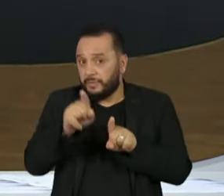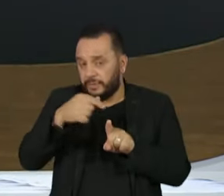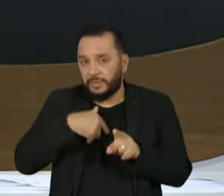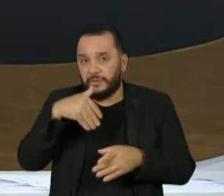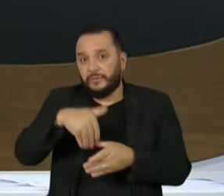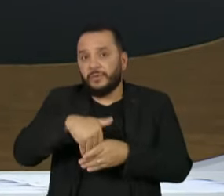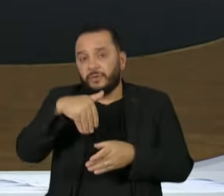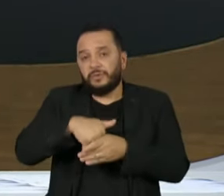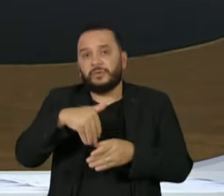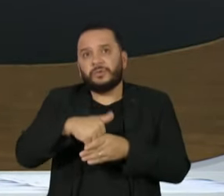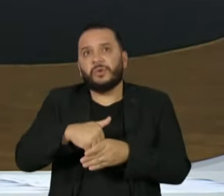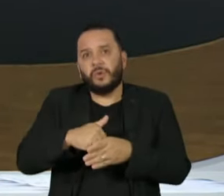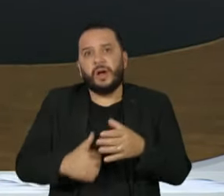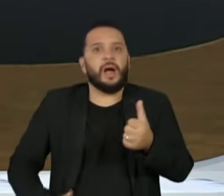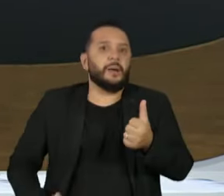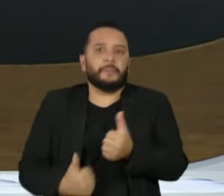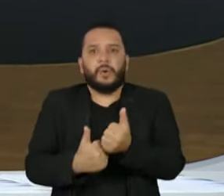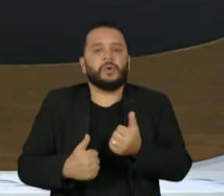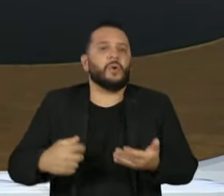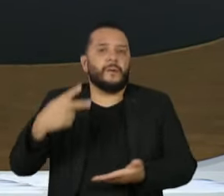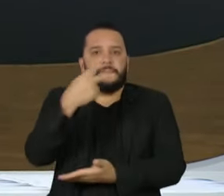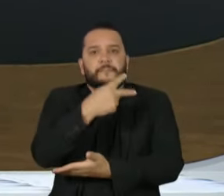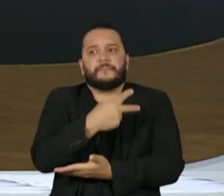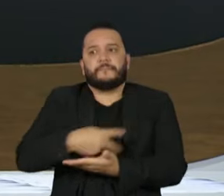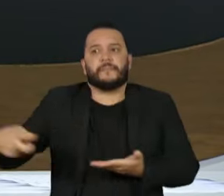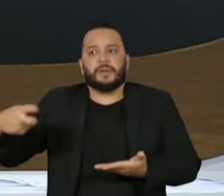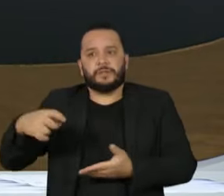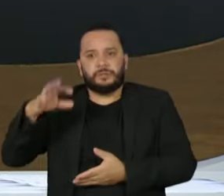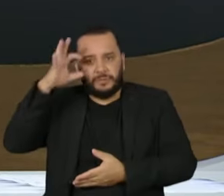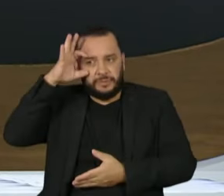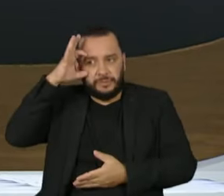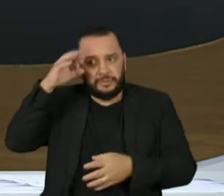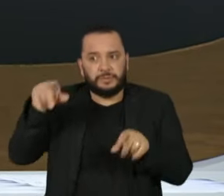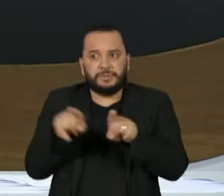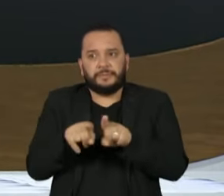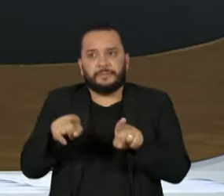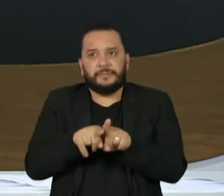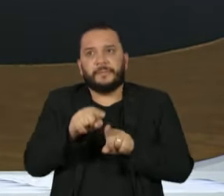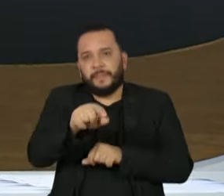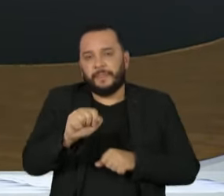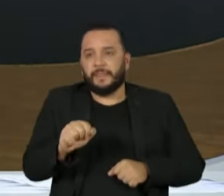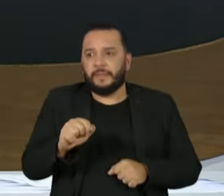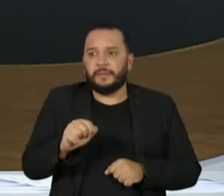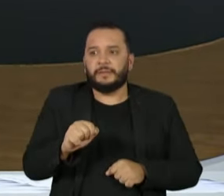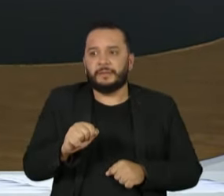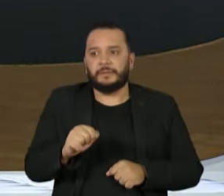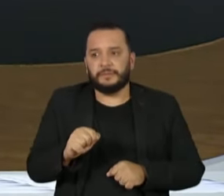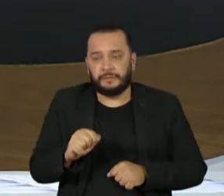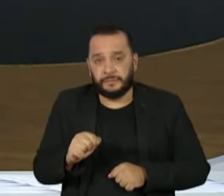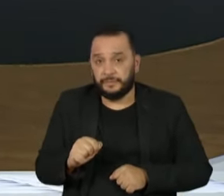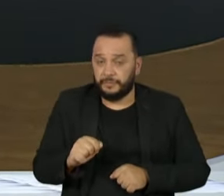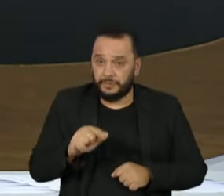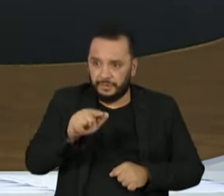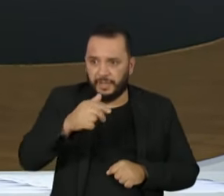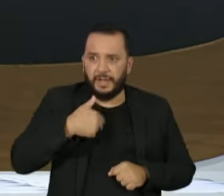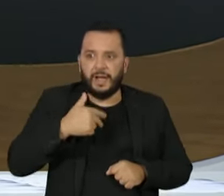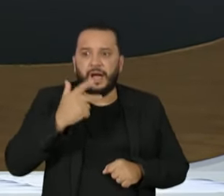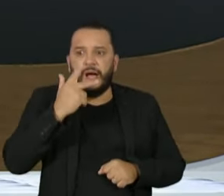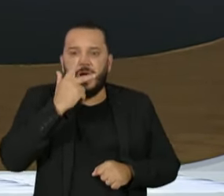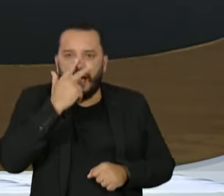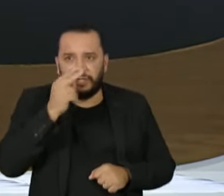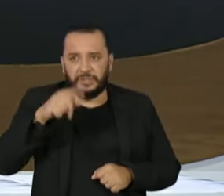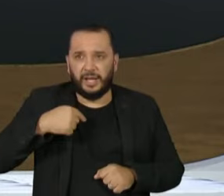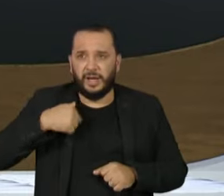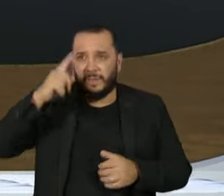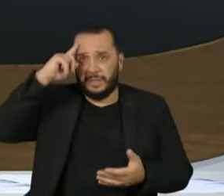Dilma Rousseff e ter sido muito incisiva em prol do impeachment. Queria saber se a senhora ainda acha que politicamente aquela foi uma